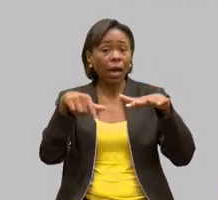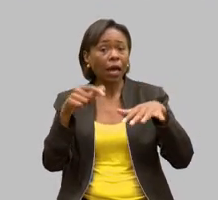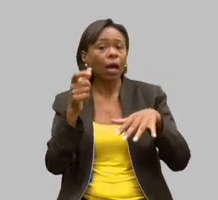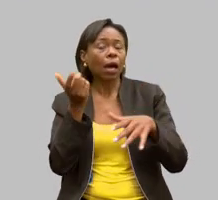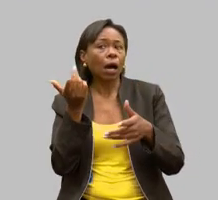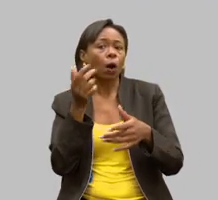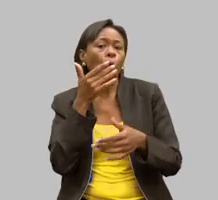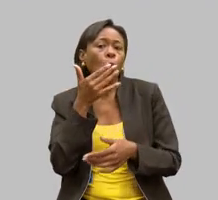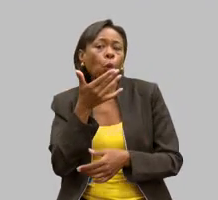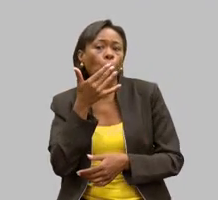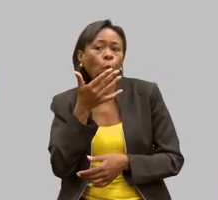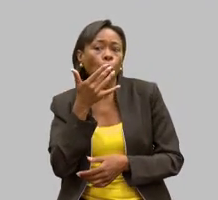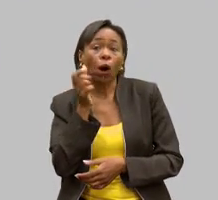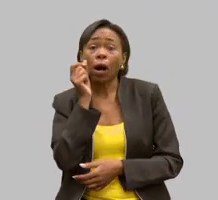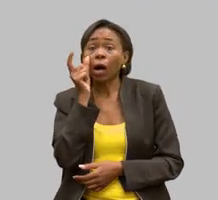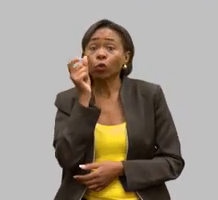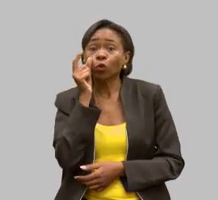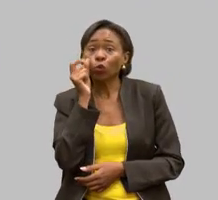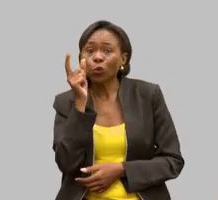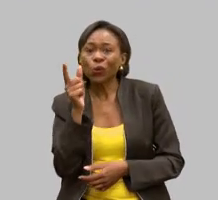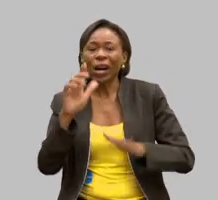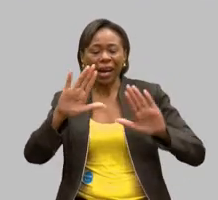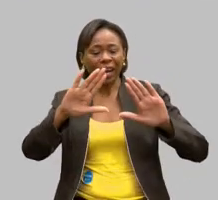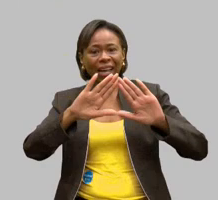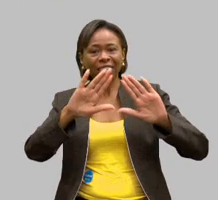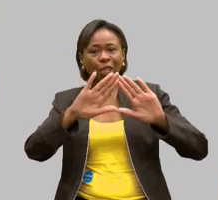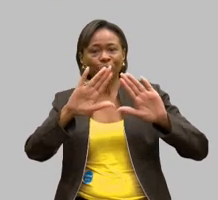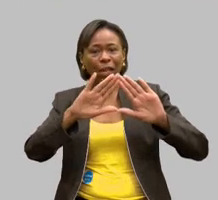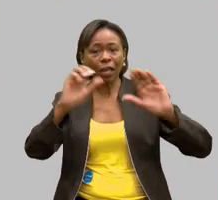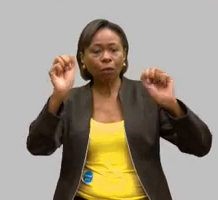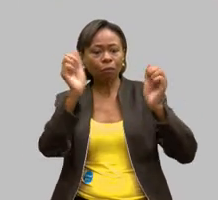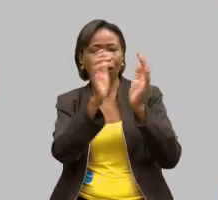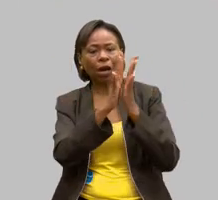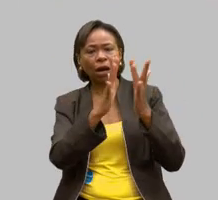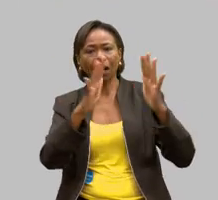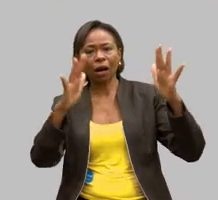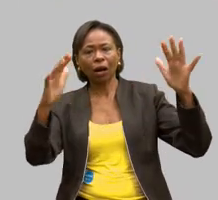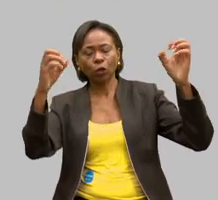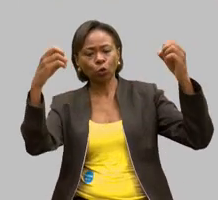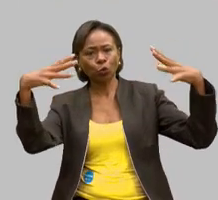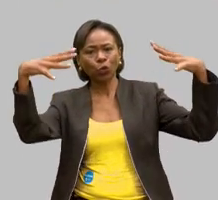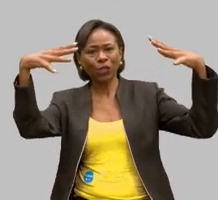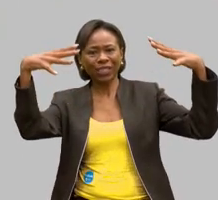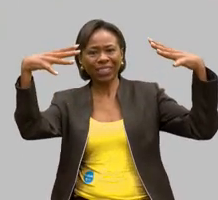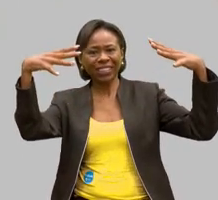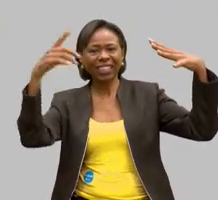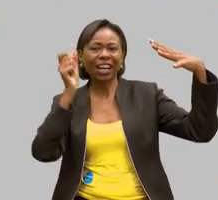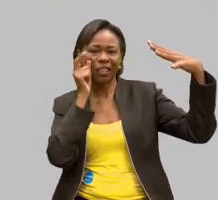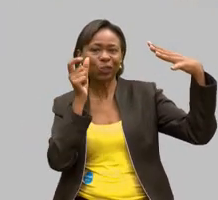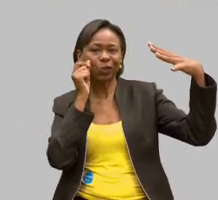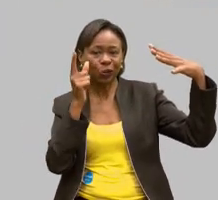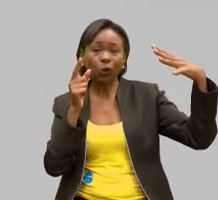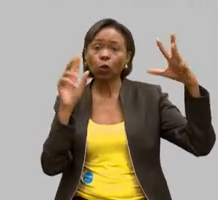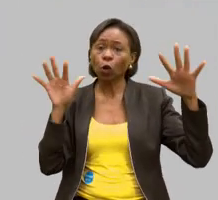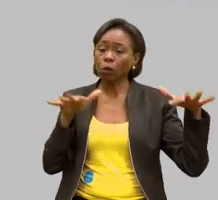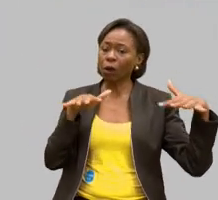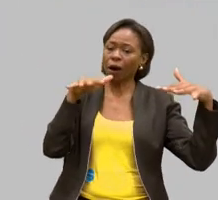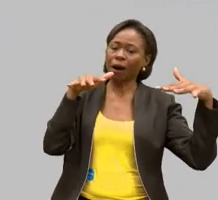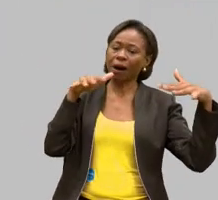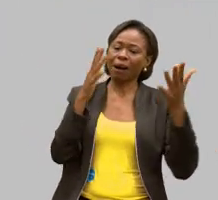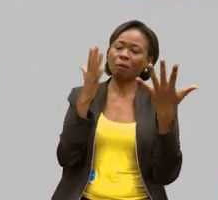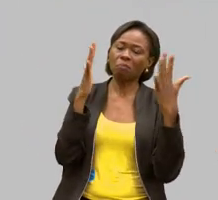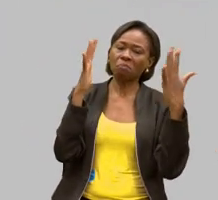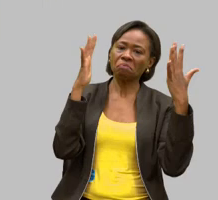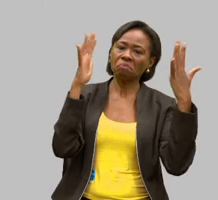a Assembleia fica iluminada com a cor azul. Então, ele disse, todo mundo que ouviu aplaudiu, que é